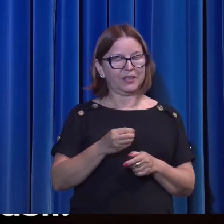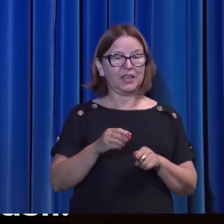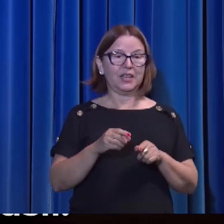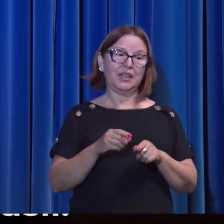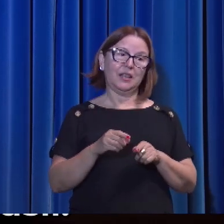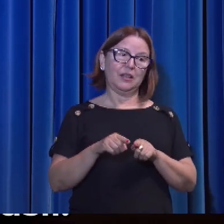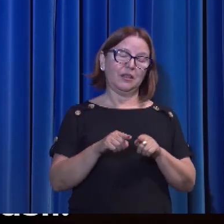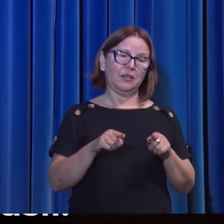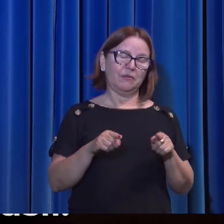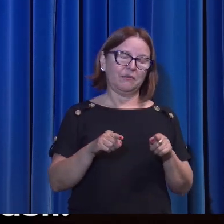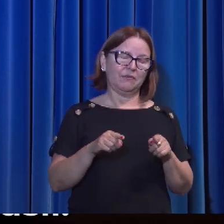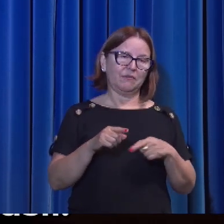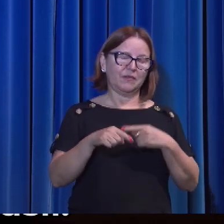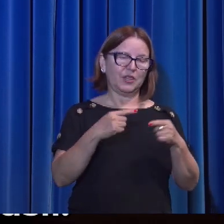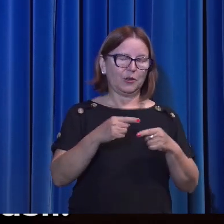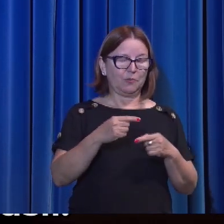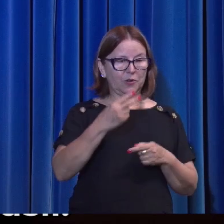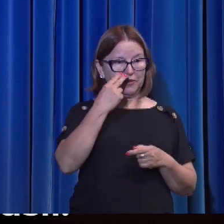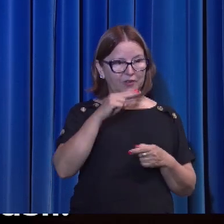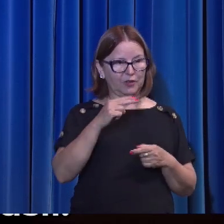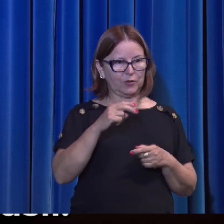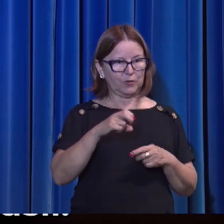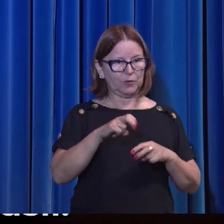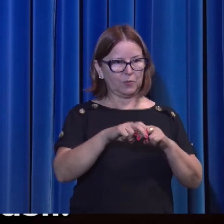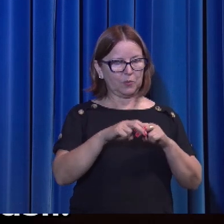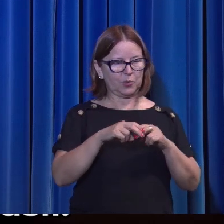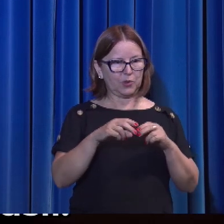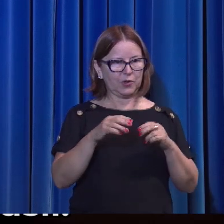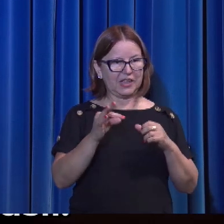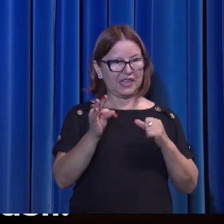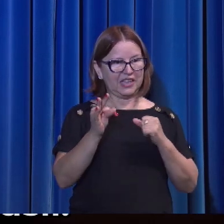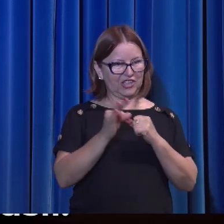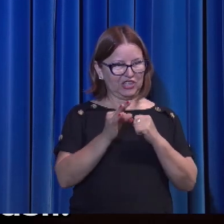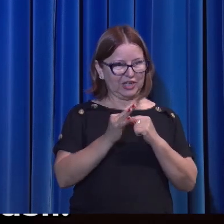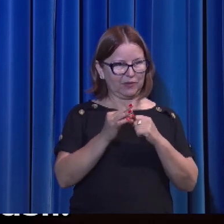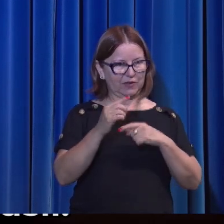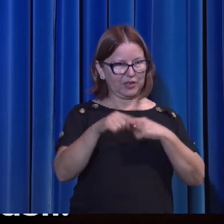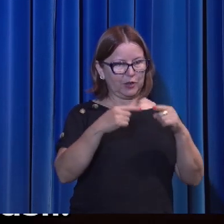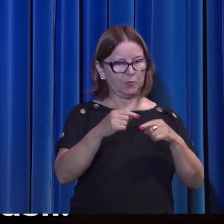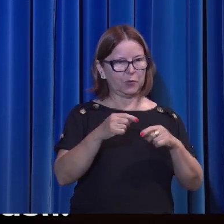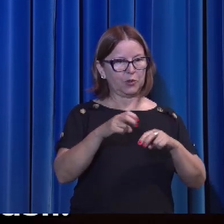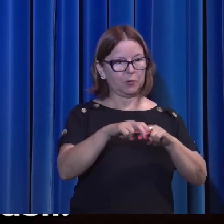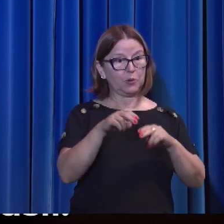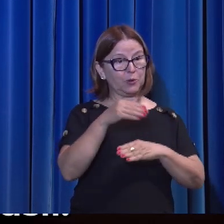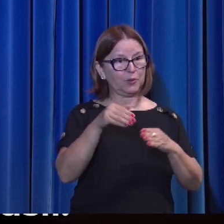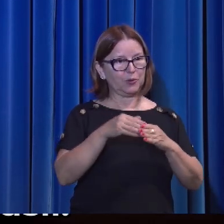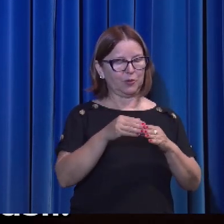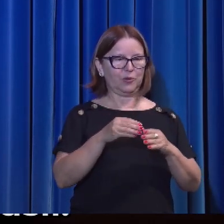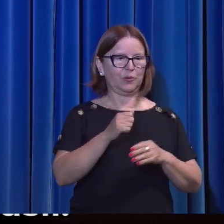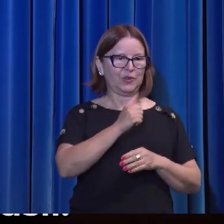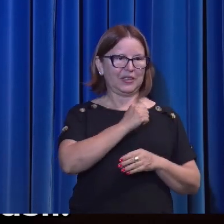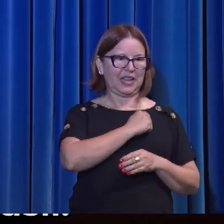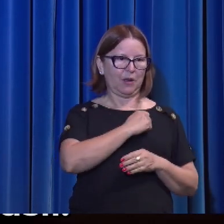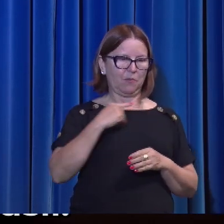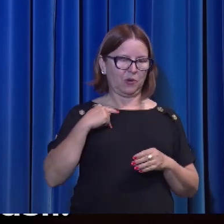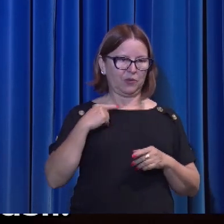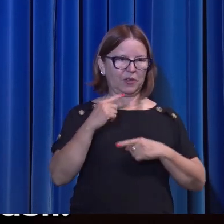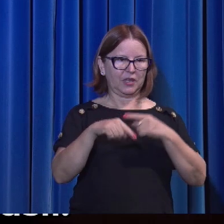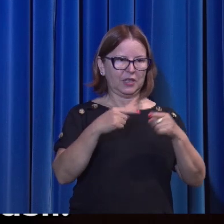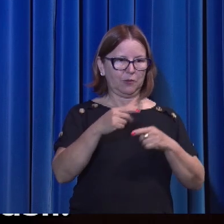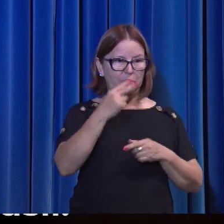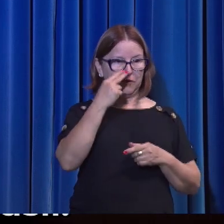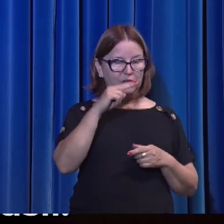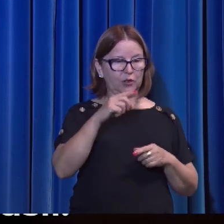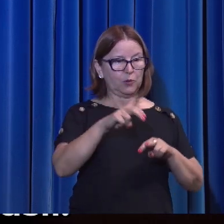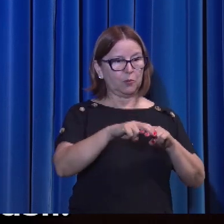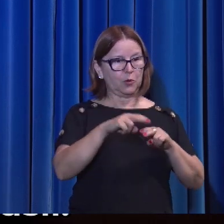tarde por todos os apóstolos. E afinal, depois de todos, foi visto também por mim, como por